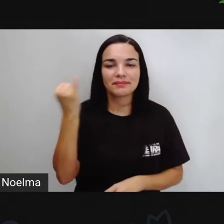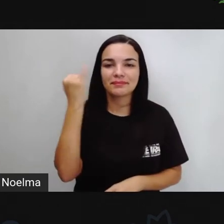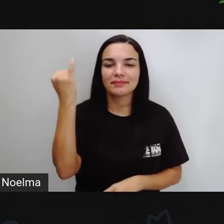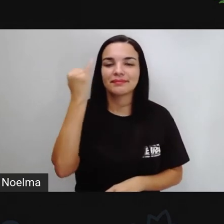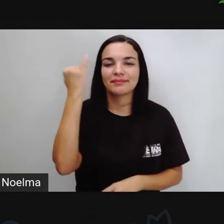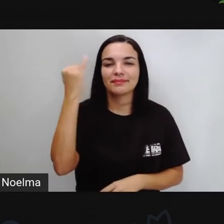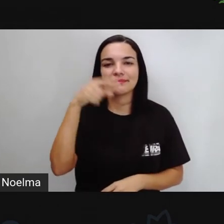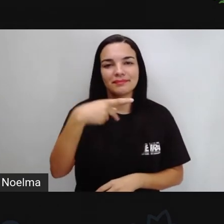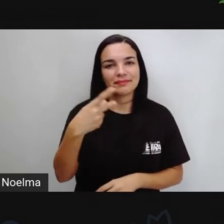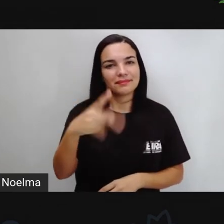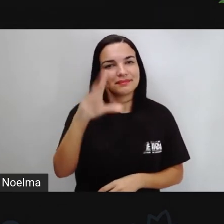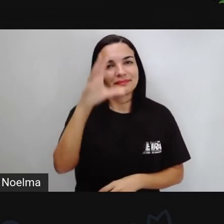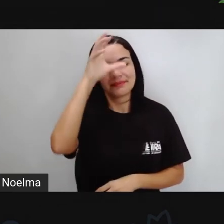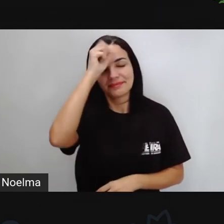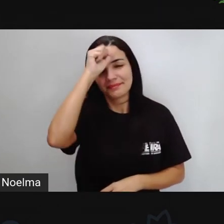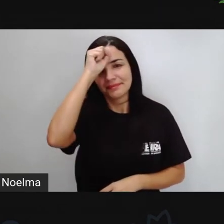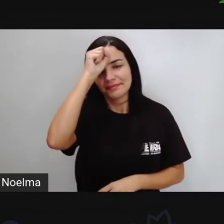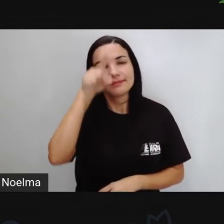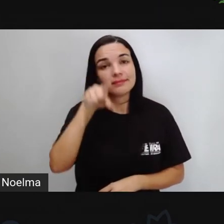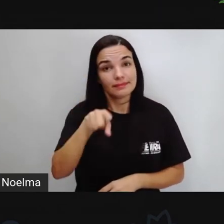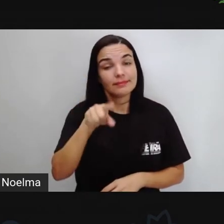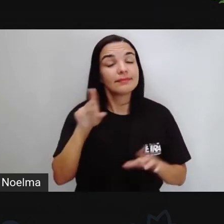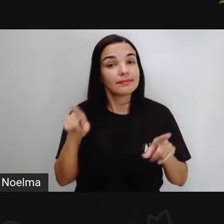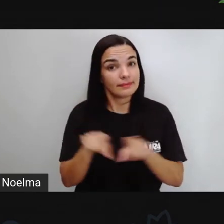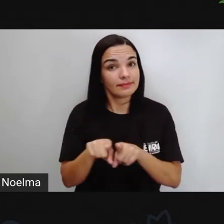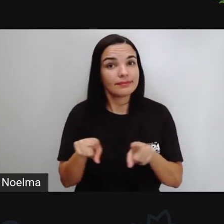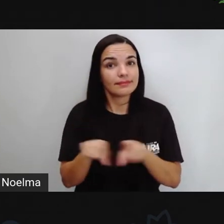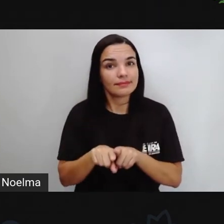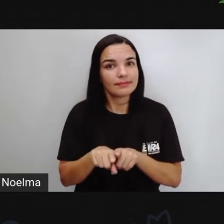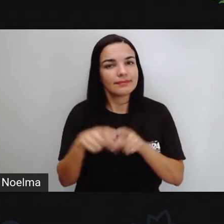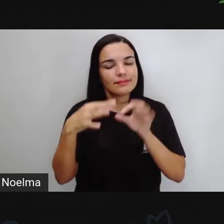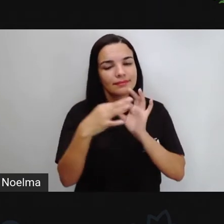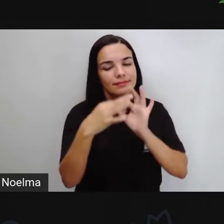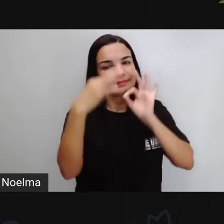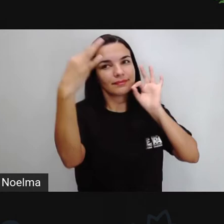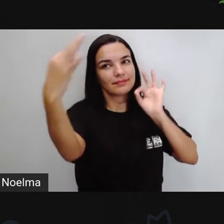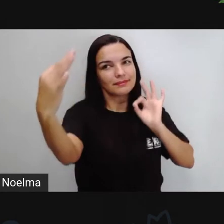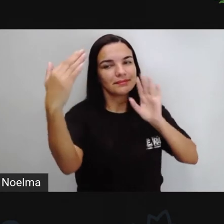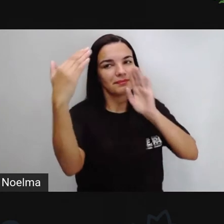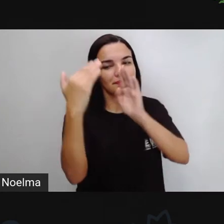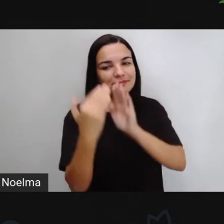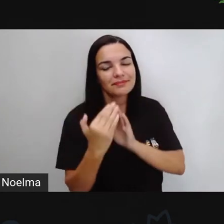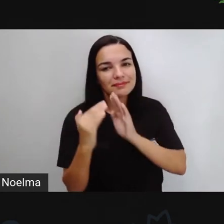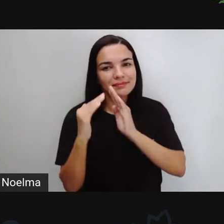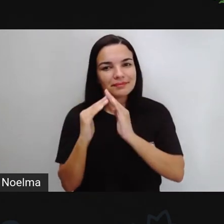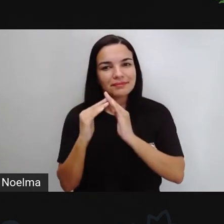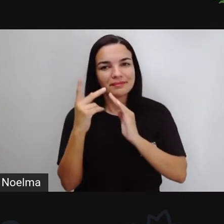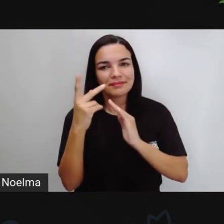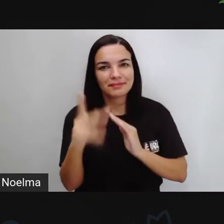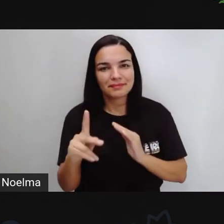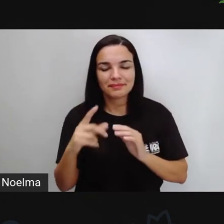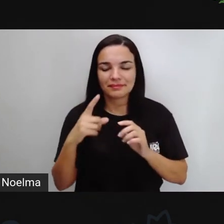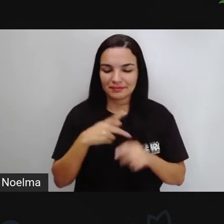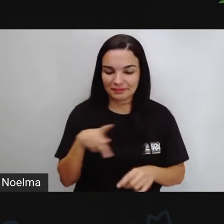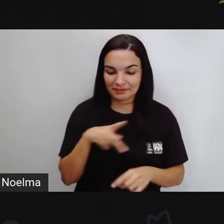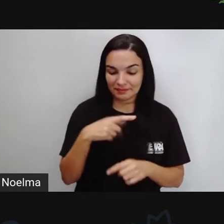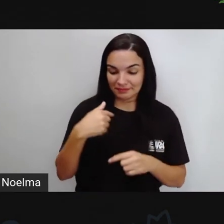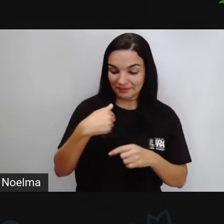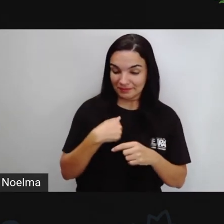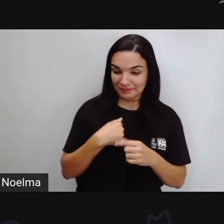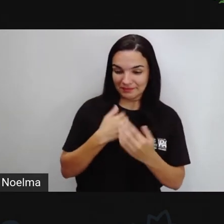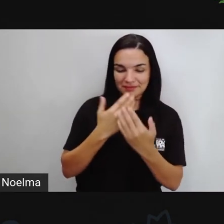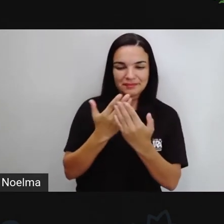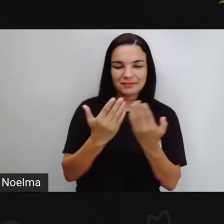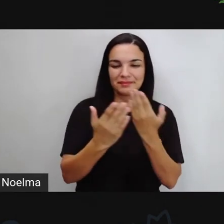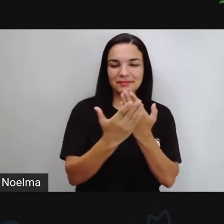para o seu aprendizado e que você aí, ó, mesmo de casa, mesmo distante da PRO, mesmo que a PRO aqui do outro